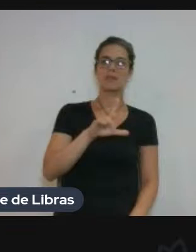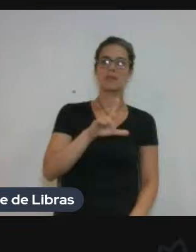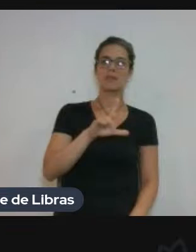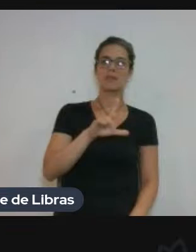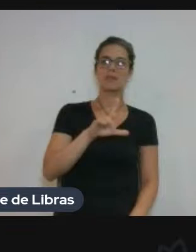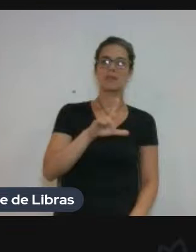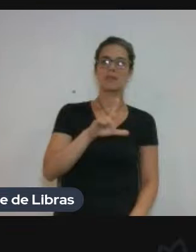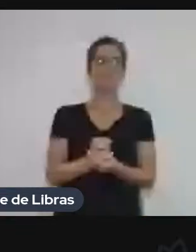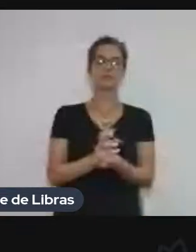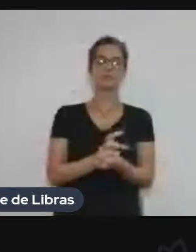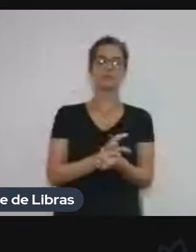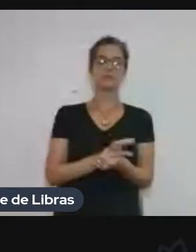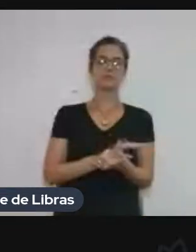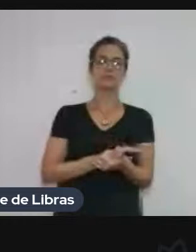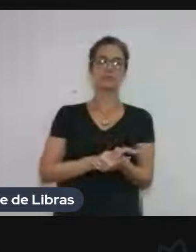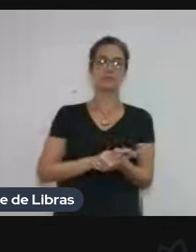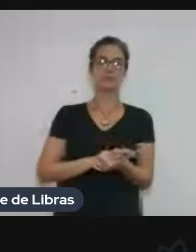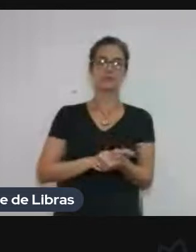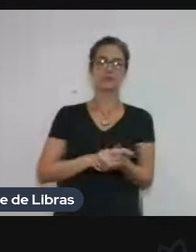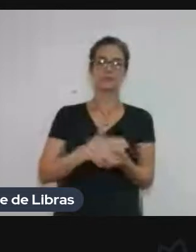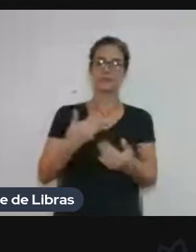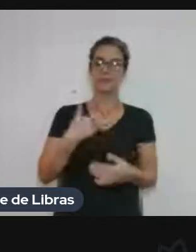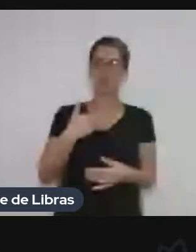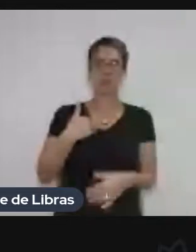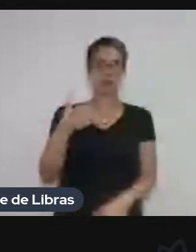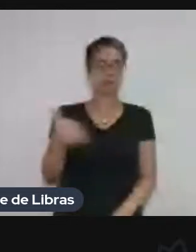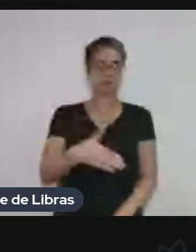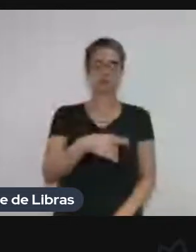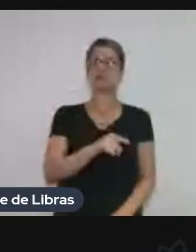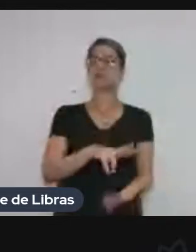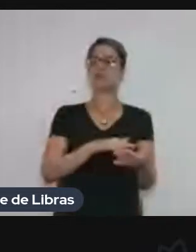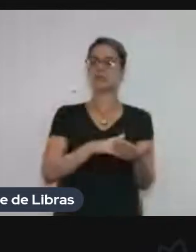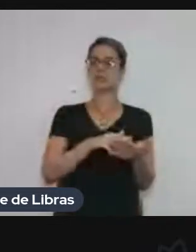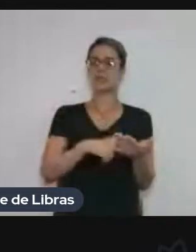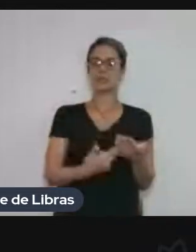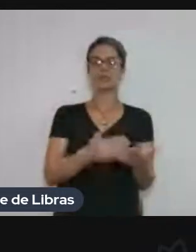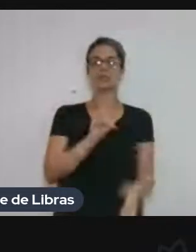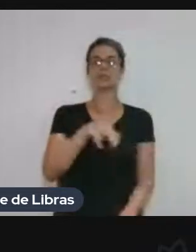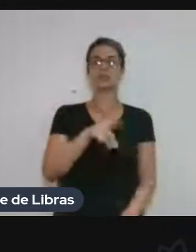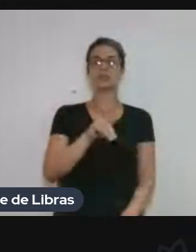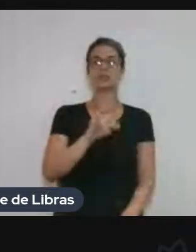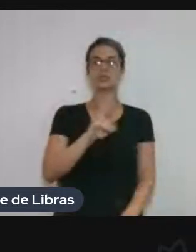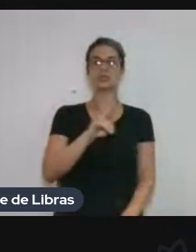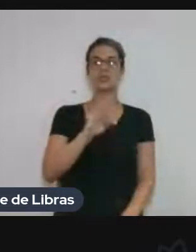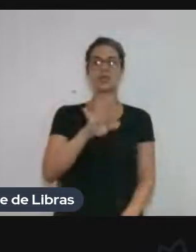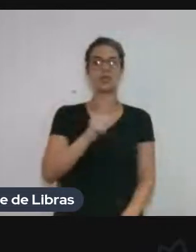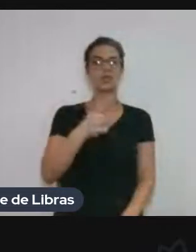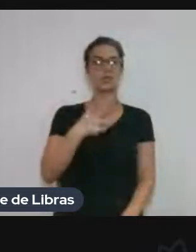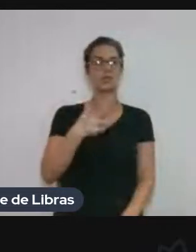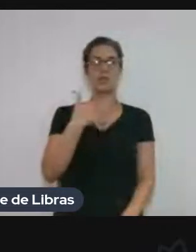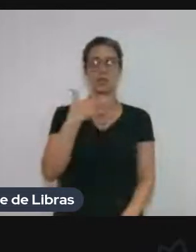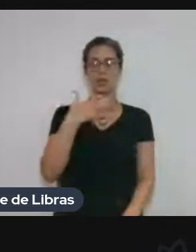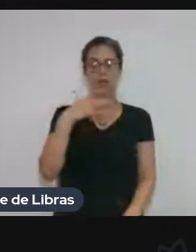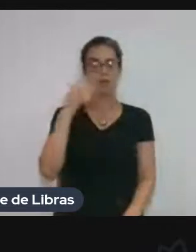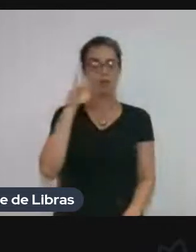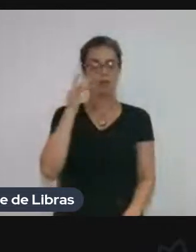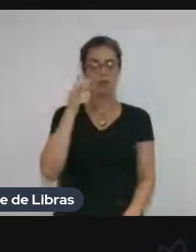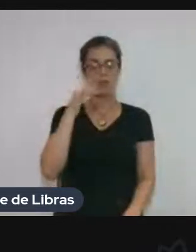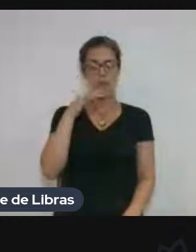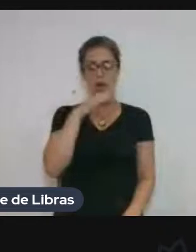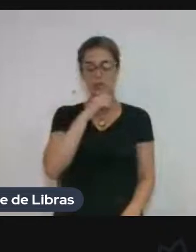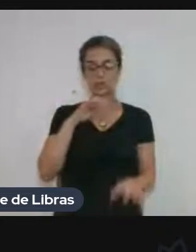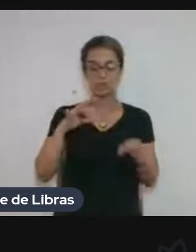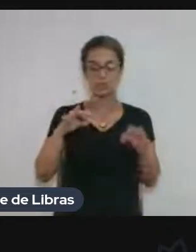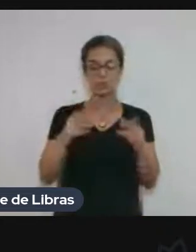Não demoniza as traduções indiretas. Eu acho que elas são fundamentais, que todas as traduções são básicas, né?